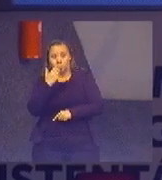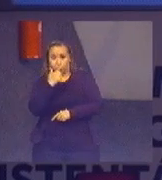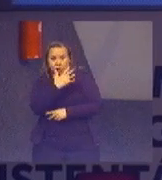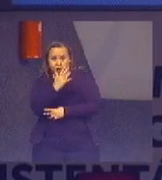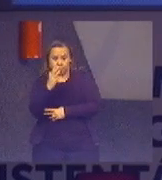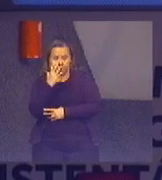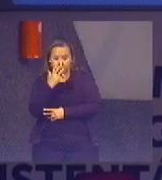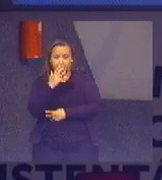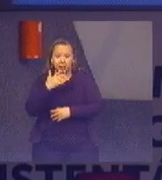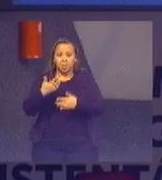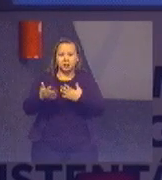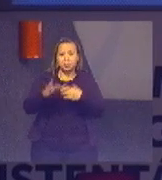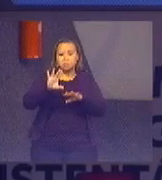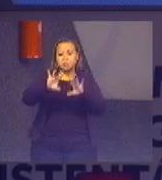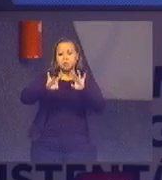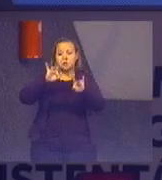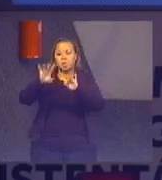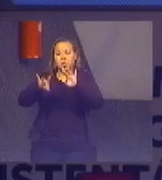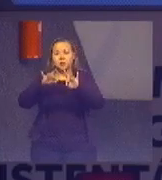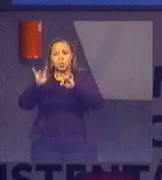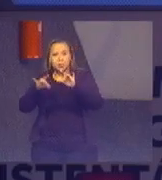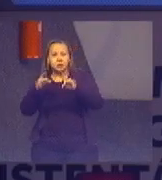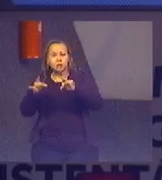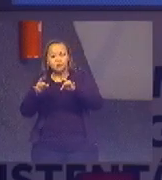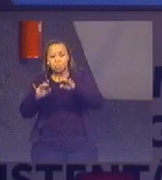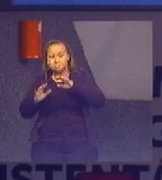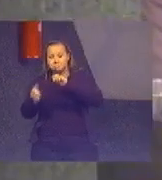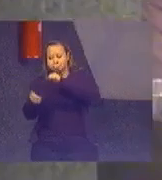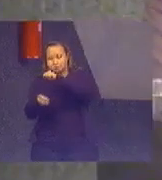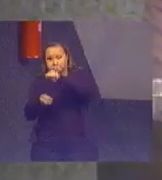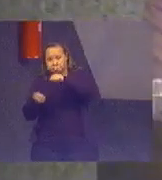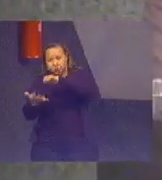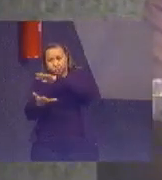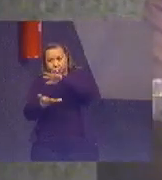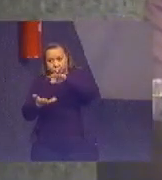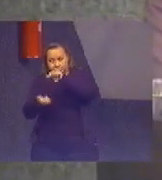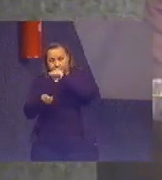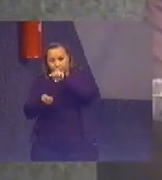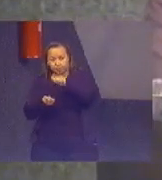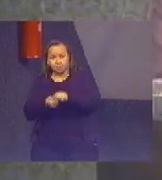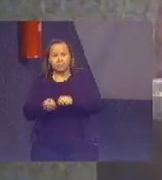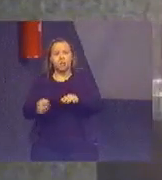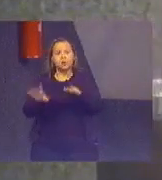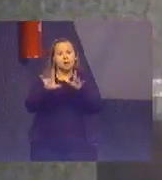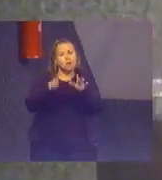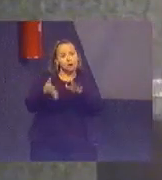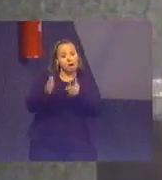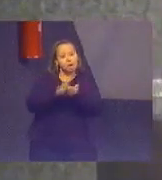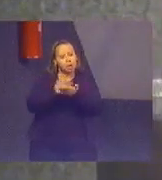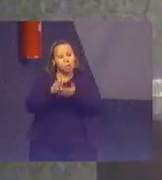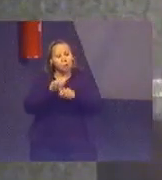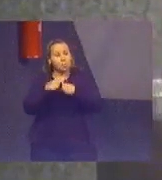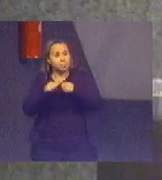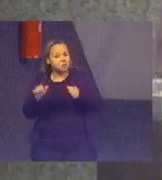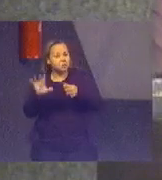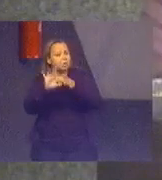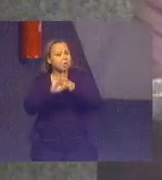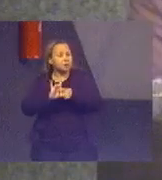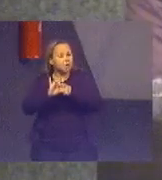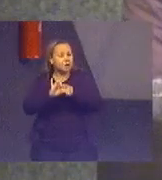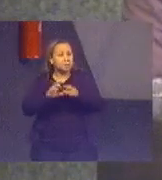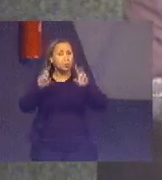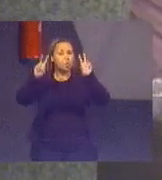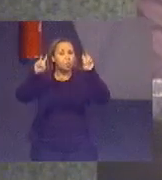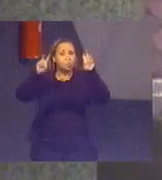sustentáveis. Algumas dessas ações, elas estão alinhadas com o tema de produção orgânica.